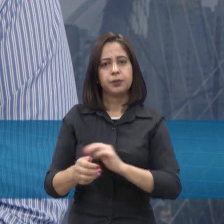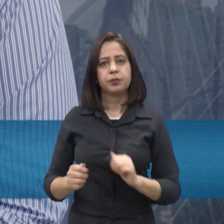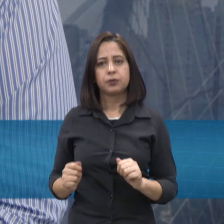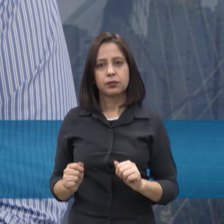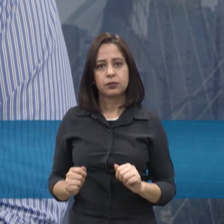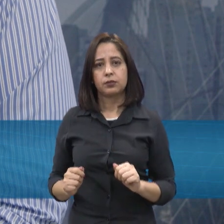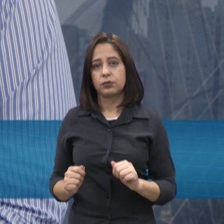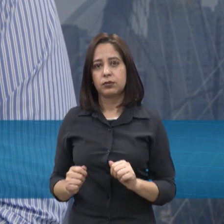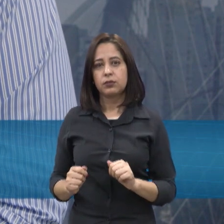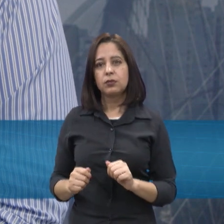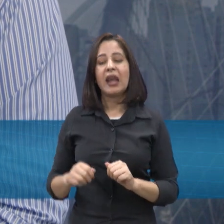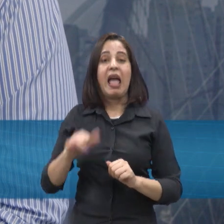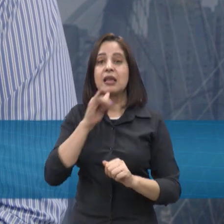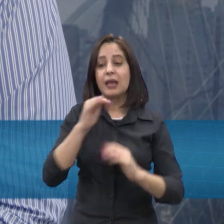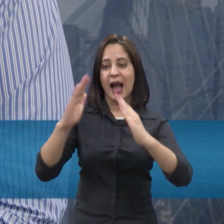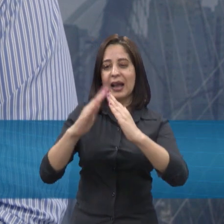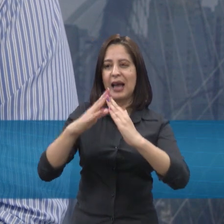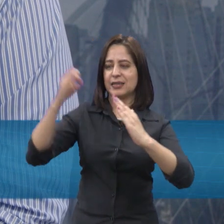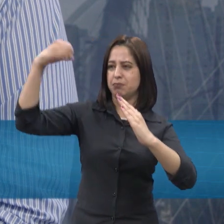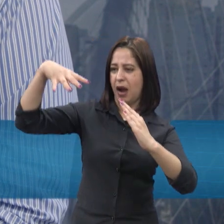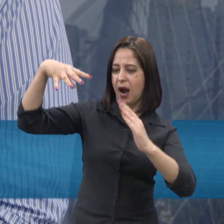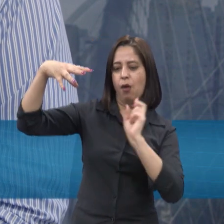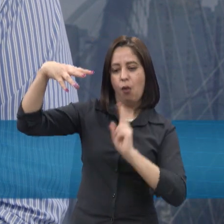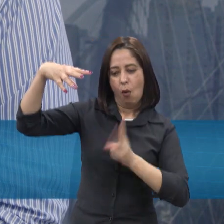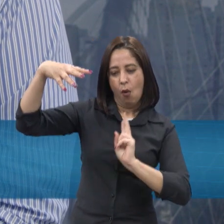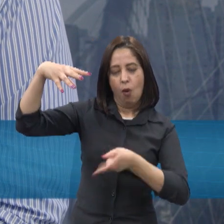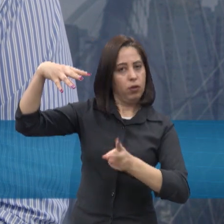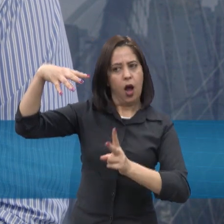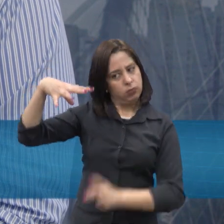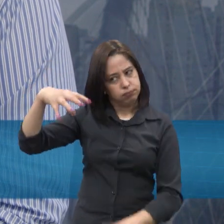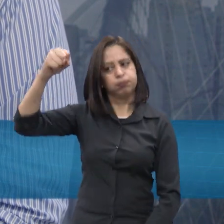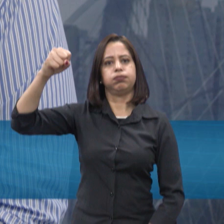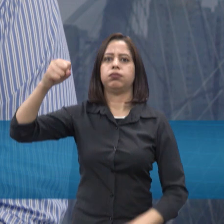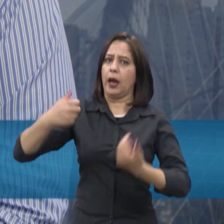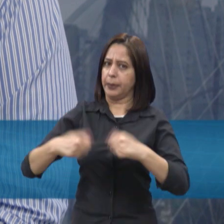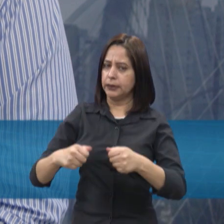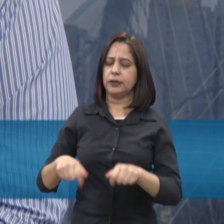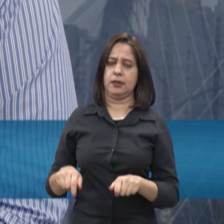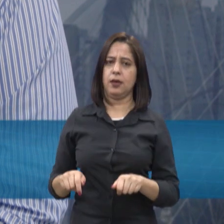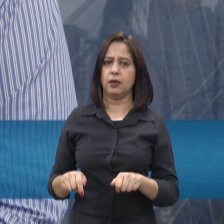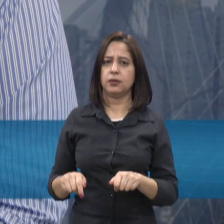deixar as coisas ligadas, o consumo, mas a gente